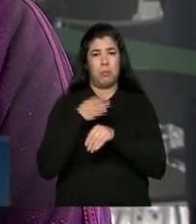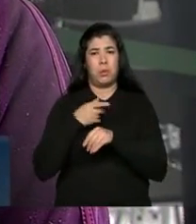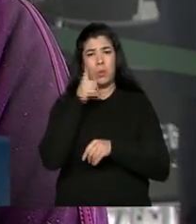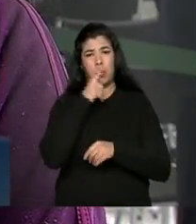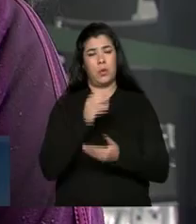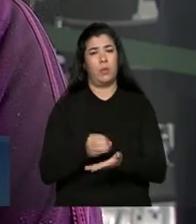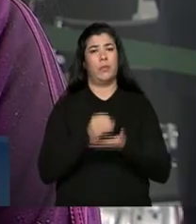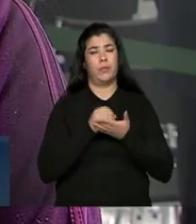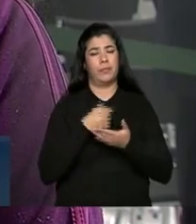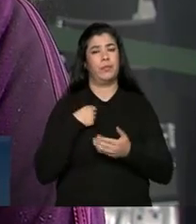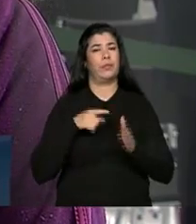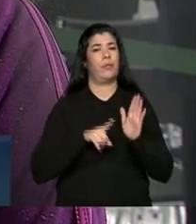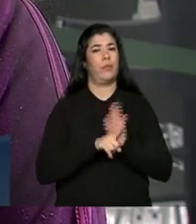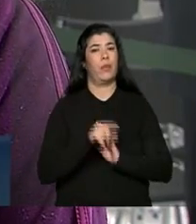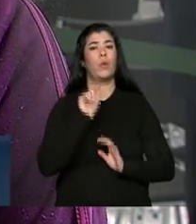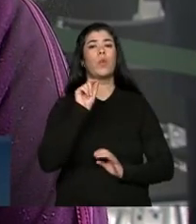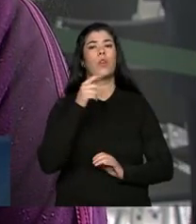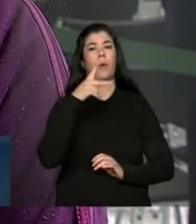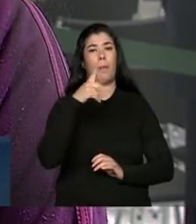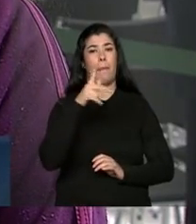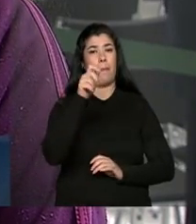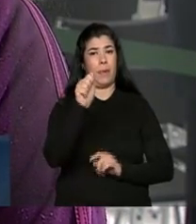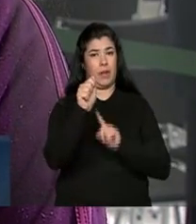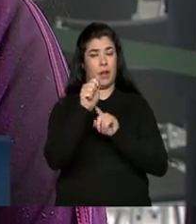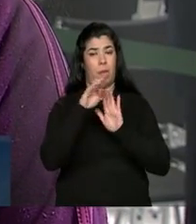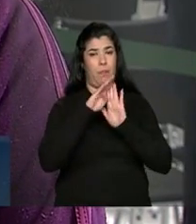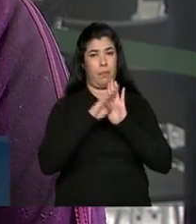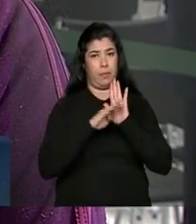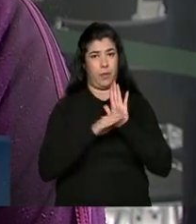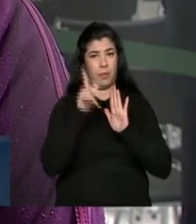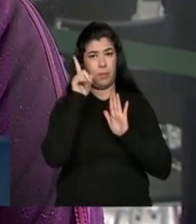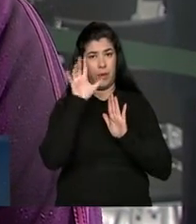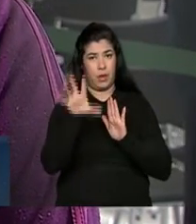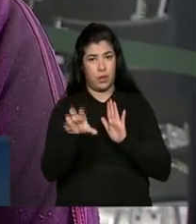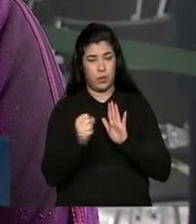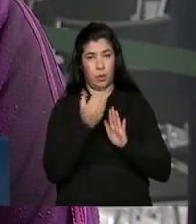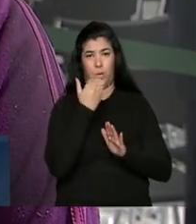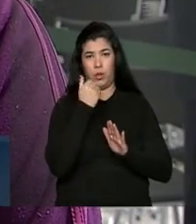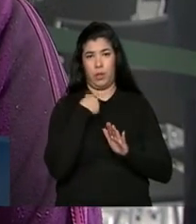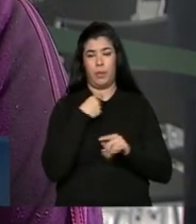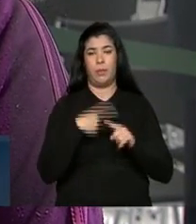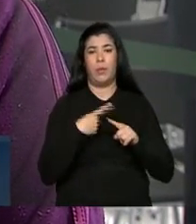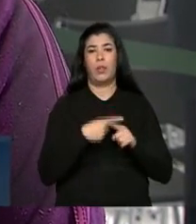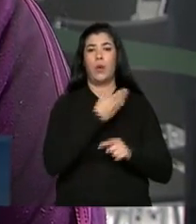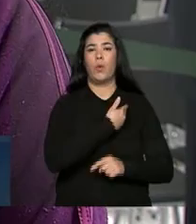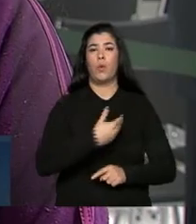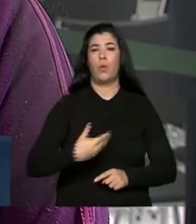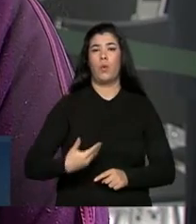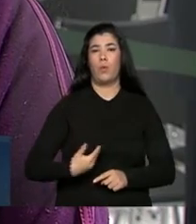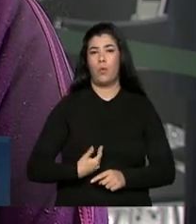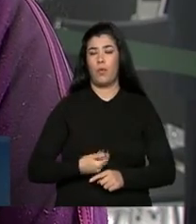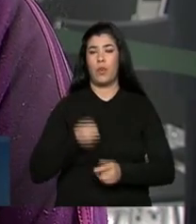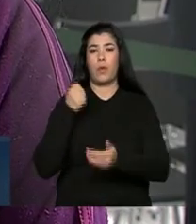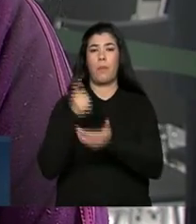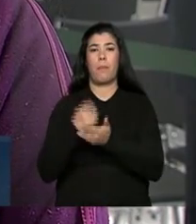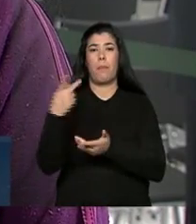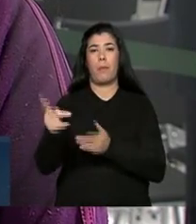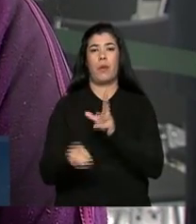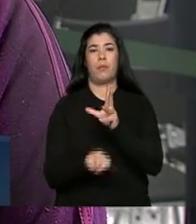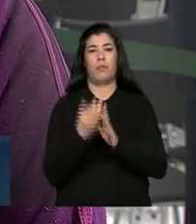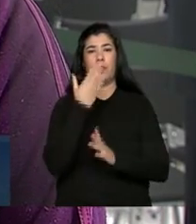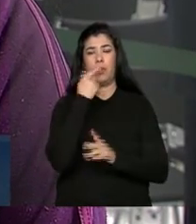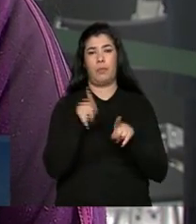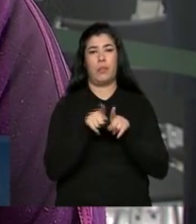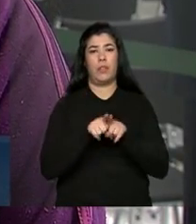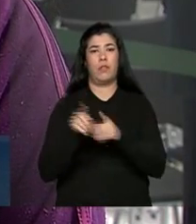Vale lembrar que o PA é o programa de aquisição de alimentos do governo federal. Ele compra parte da sua produção e revende para as escolas. Isso é